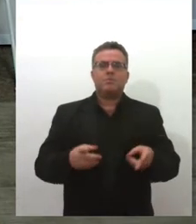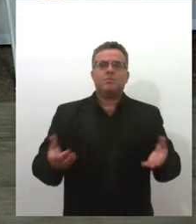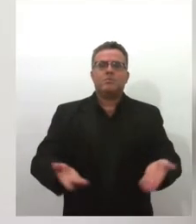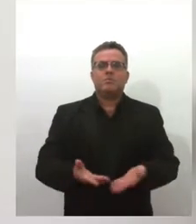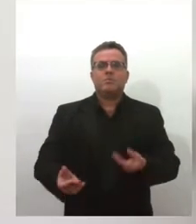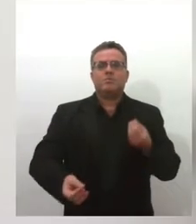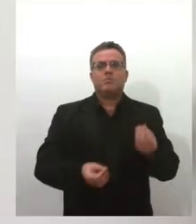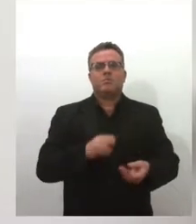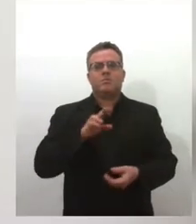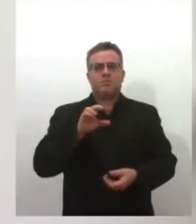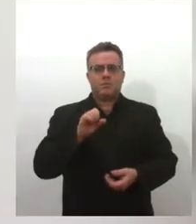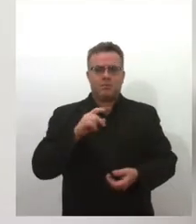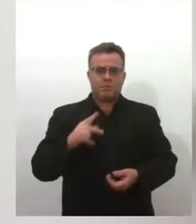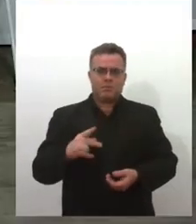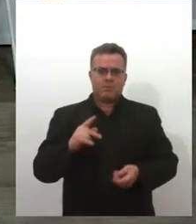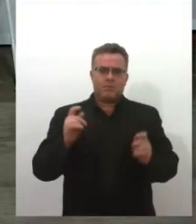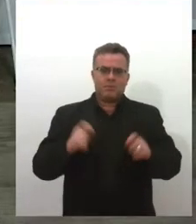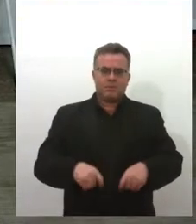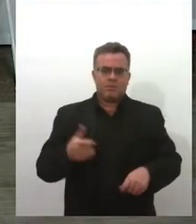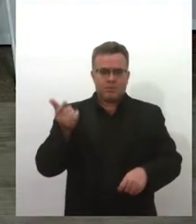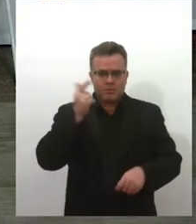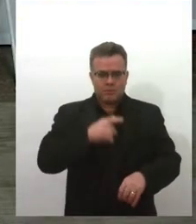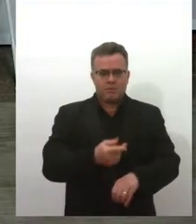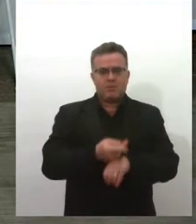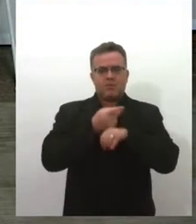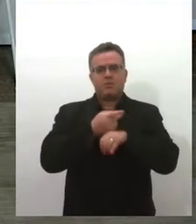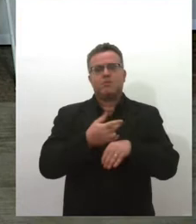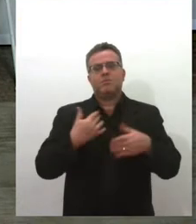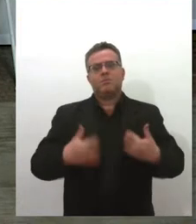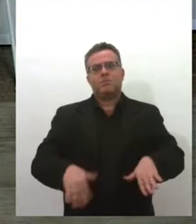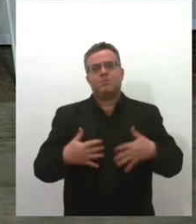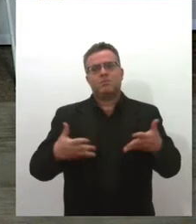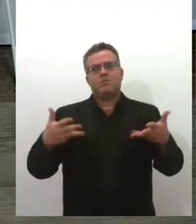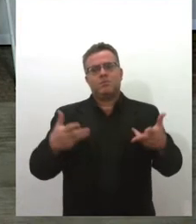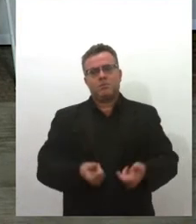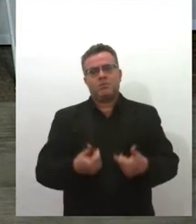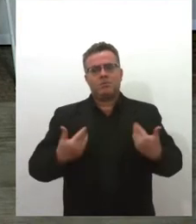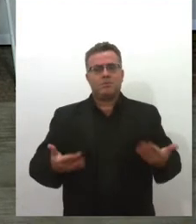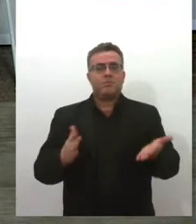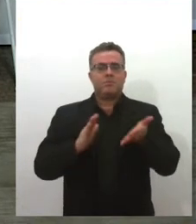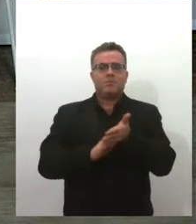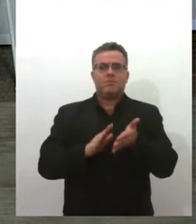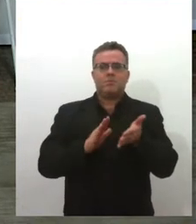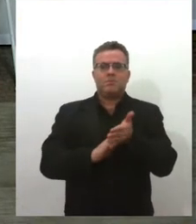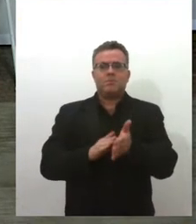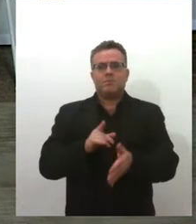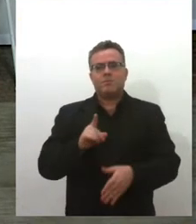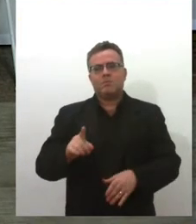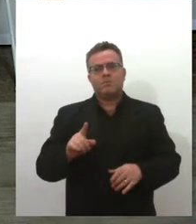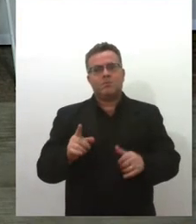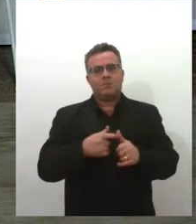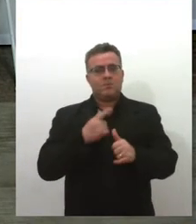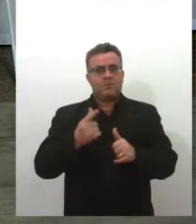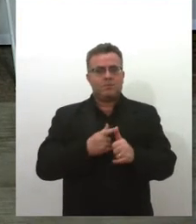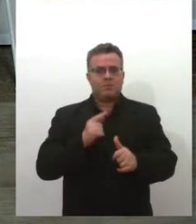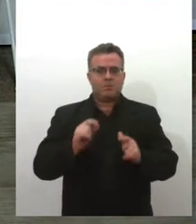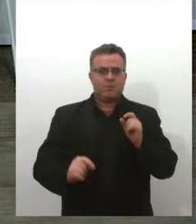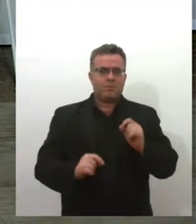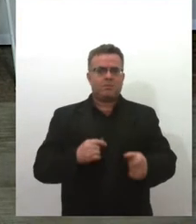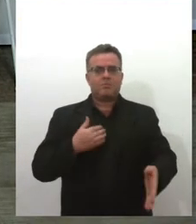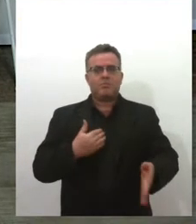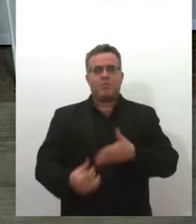USP para poder ganhar esse prêmio. Maravilha. Bom, parabéns, né, em primeiro lugar. Não é qualquer